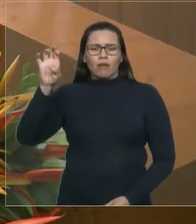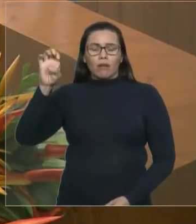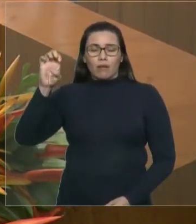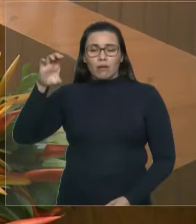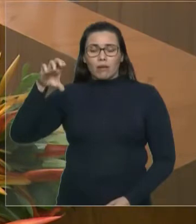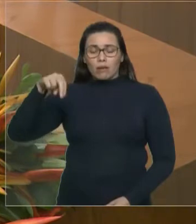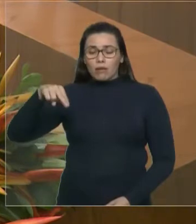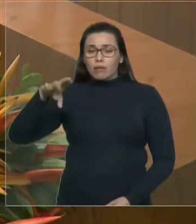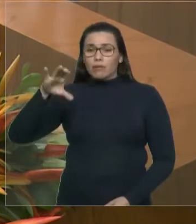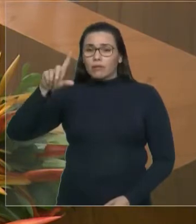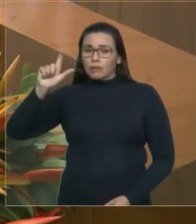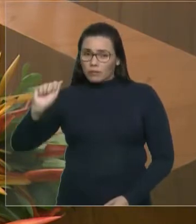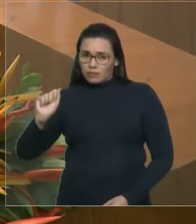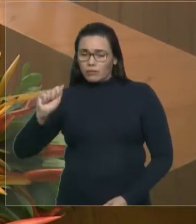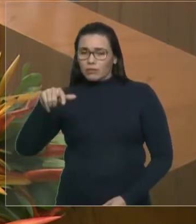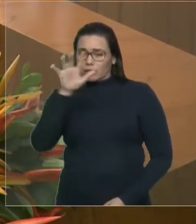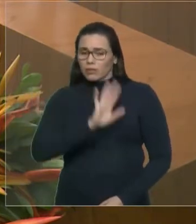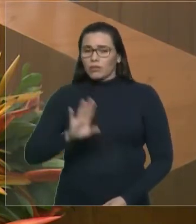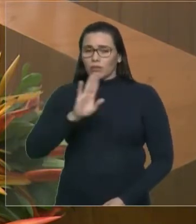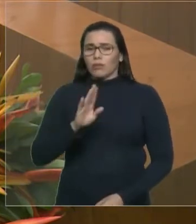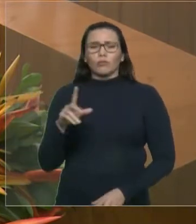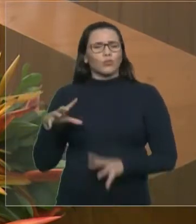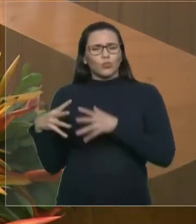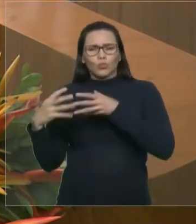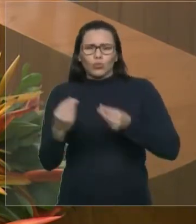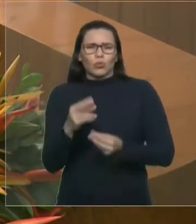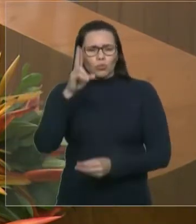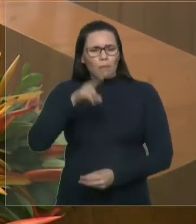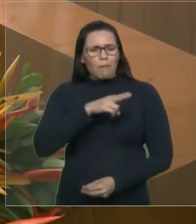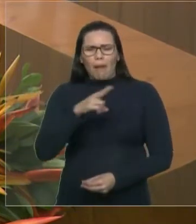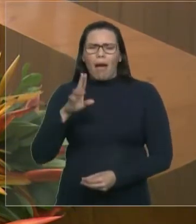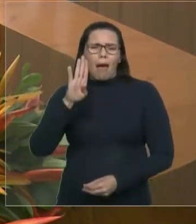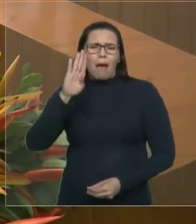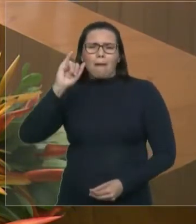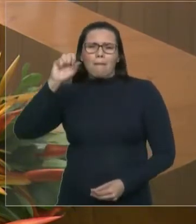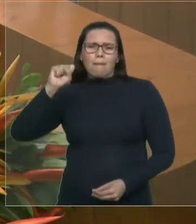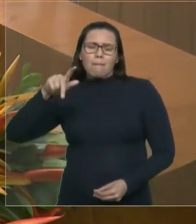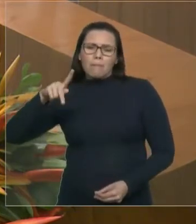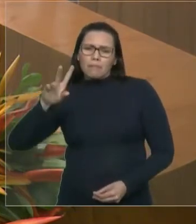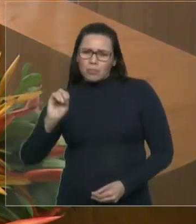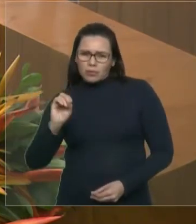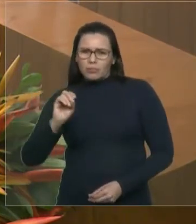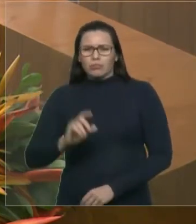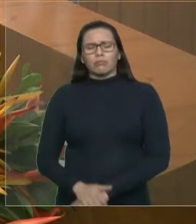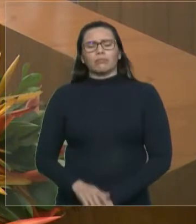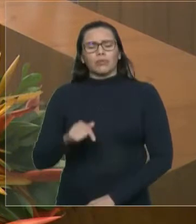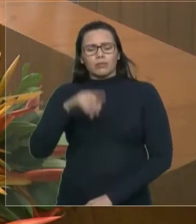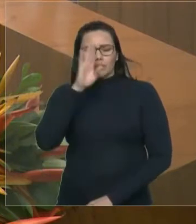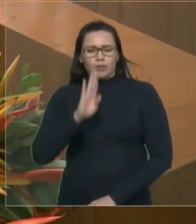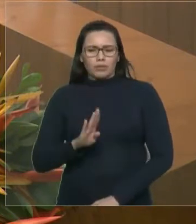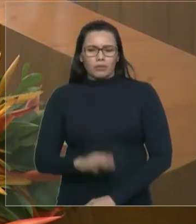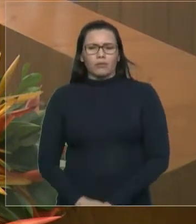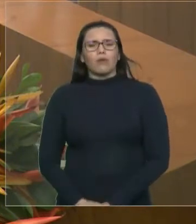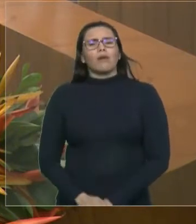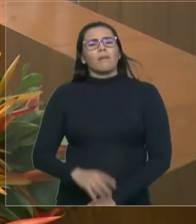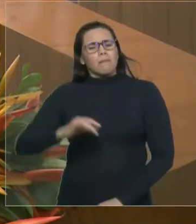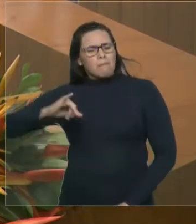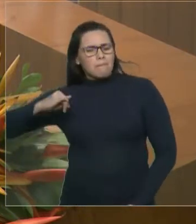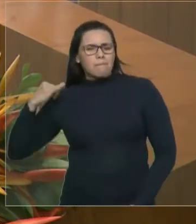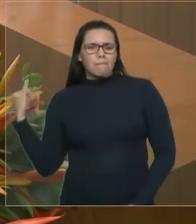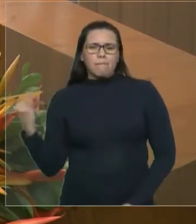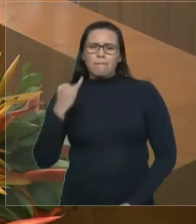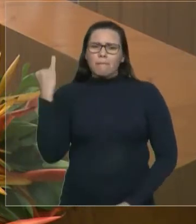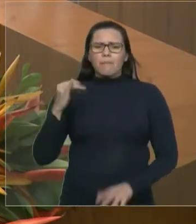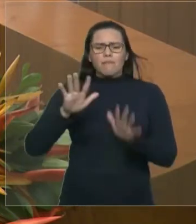é muito importante que todas as famílias do Brasil possam refletir sobre a dignidade,